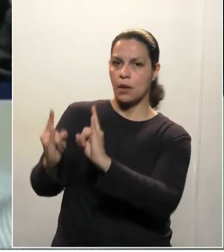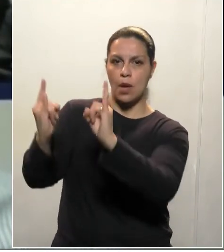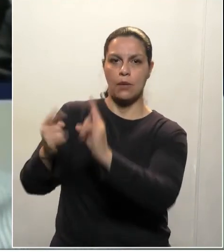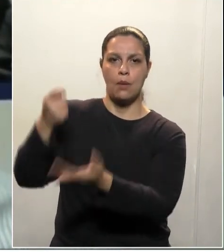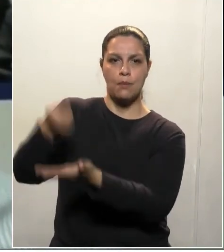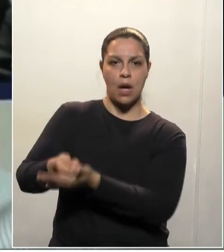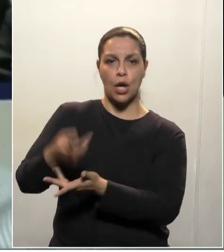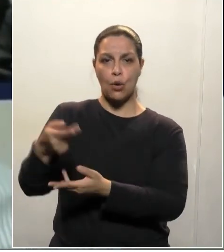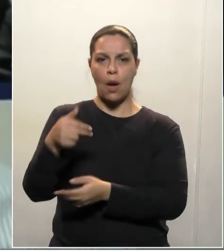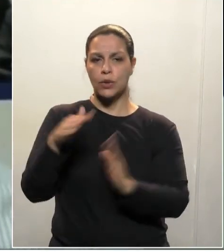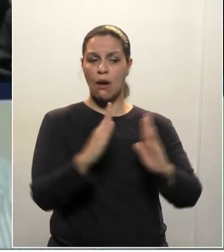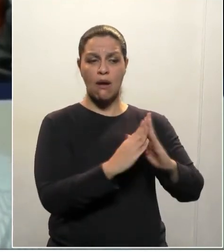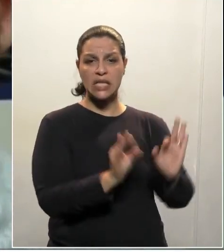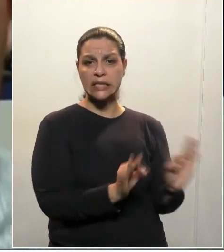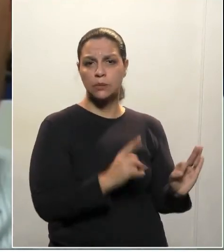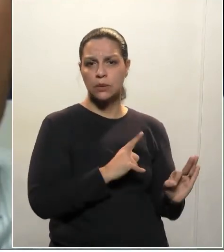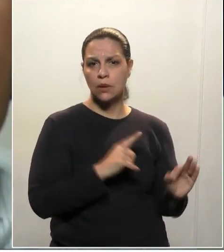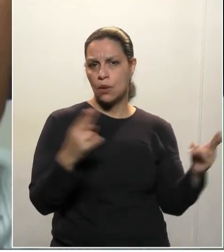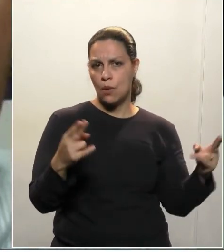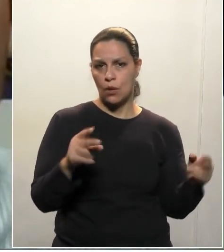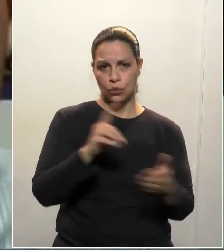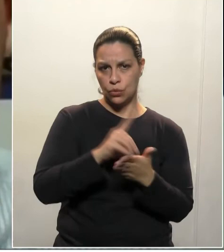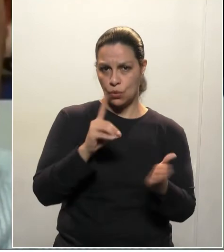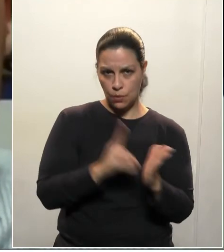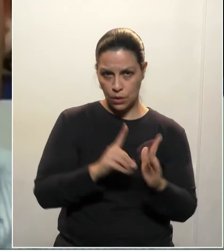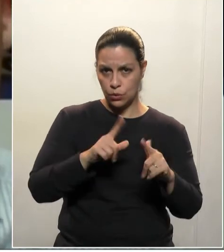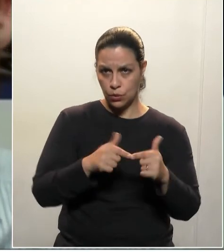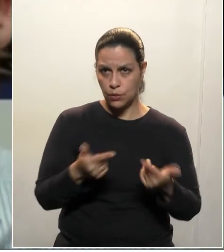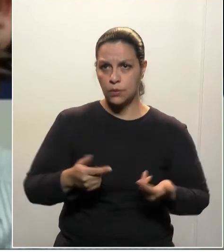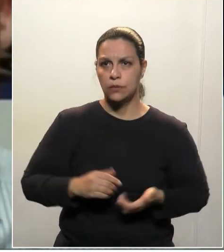popular, presidente. Então, é exatamente nesse momento.